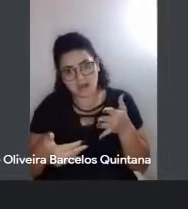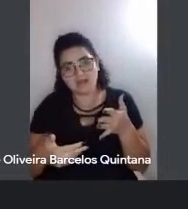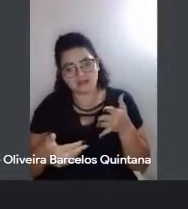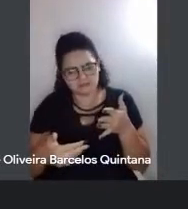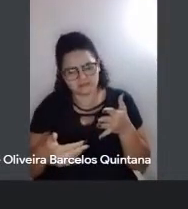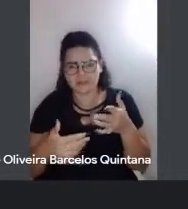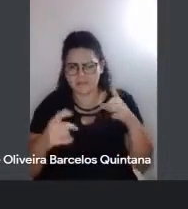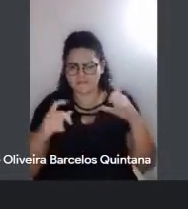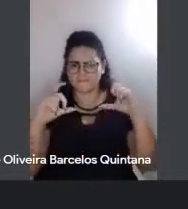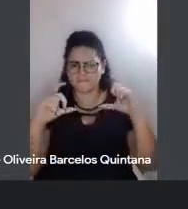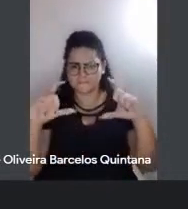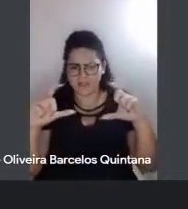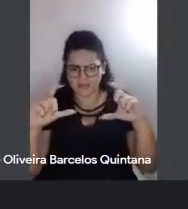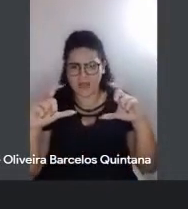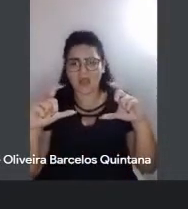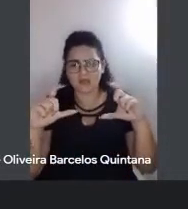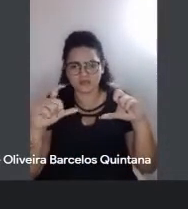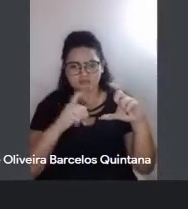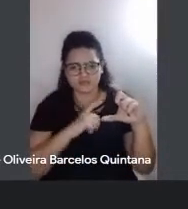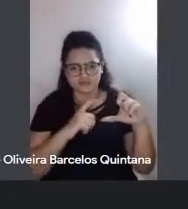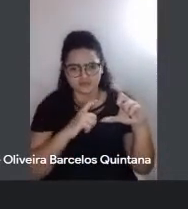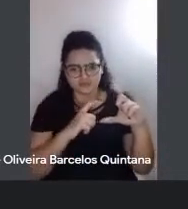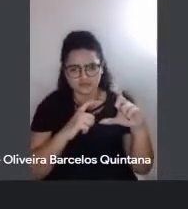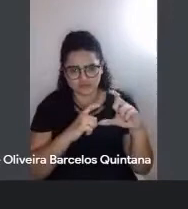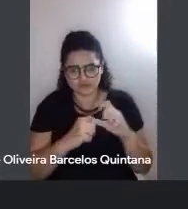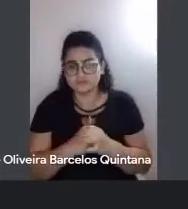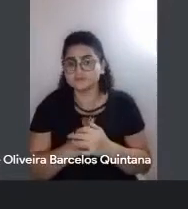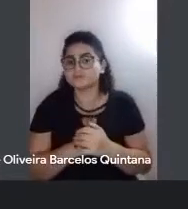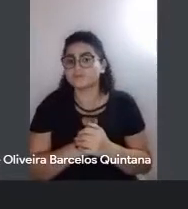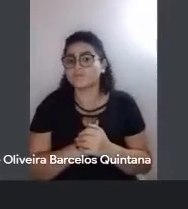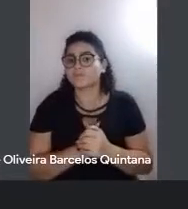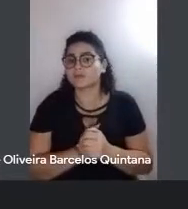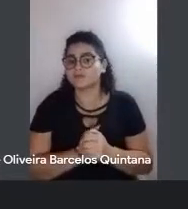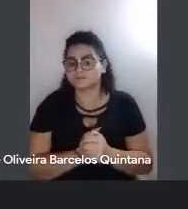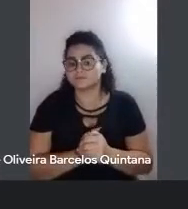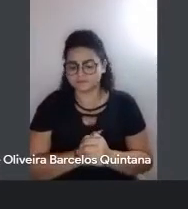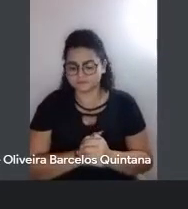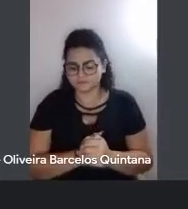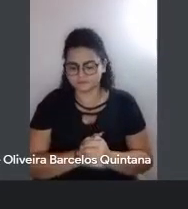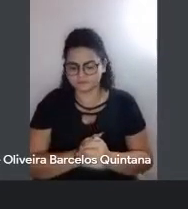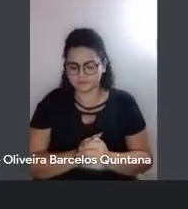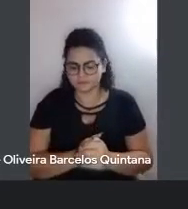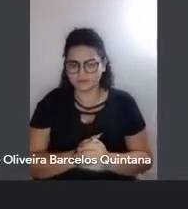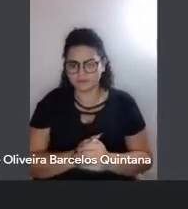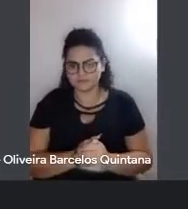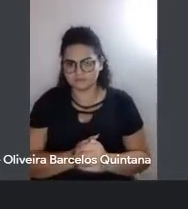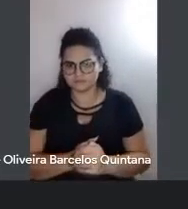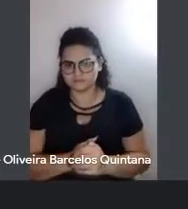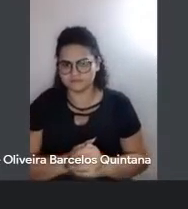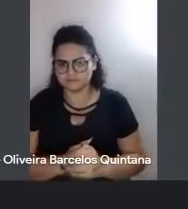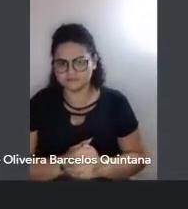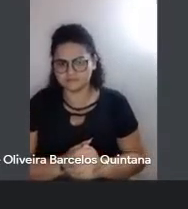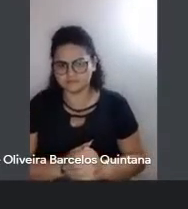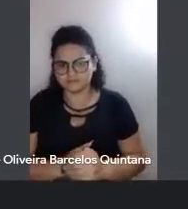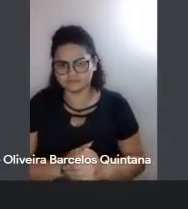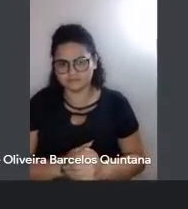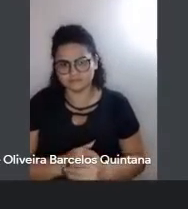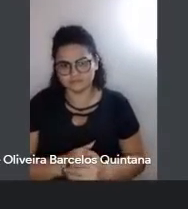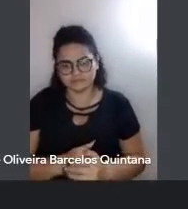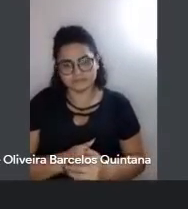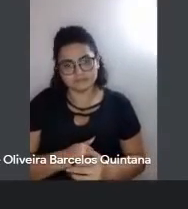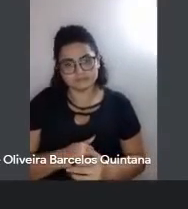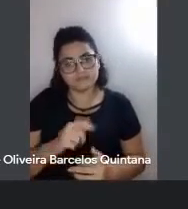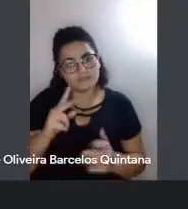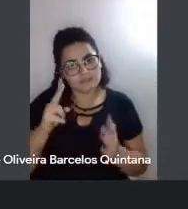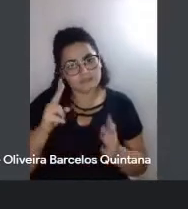com um único período, e até a leitura em voz alta dá conta dessa fertilidade tanto do